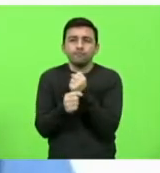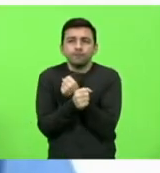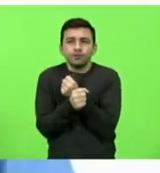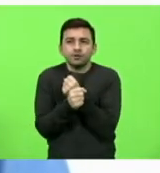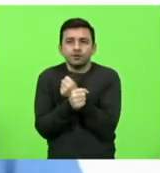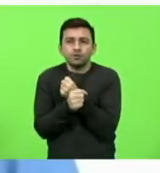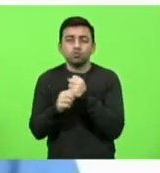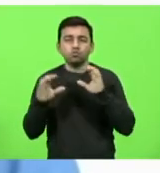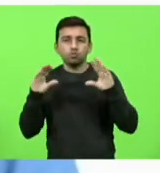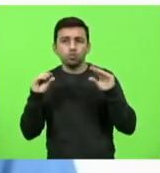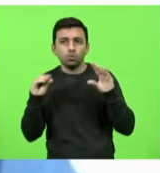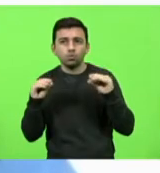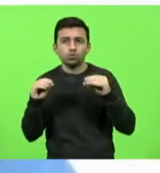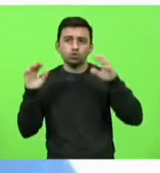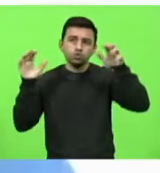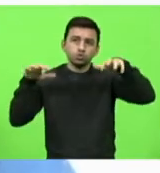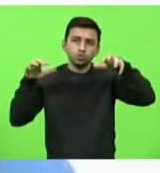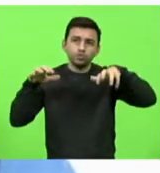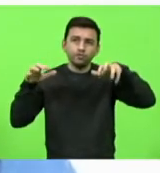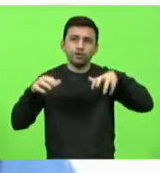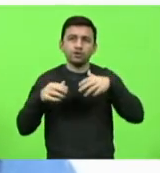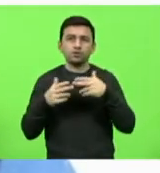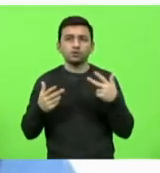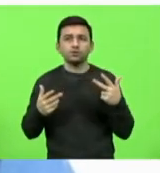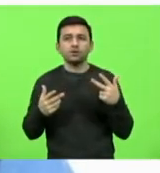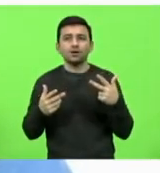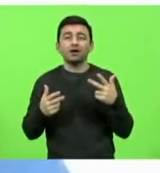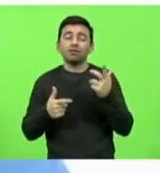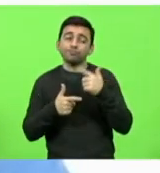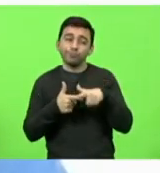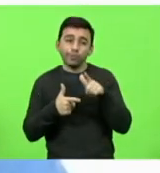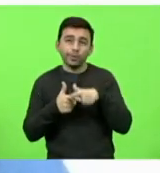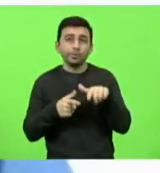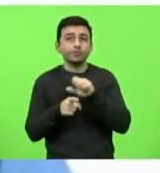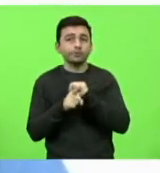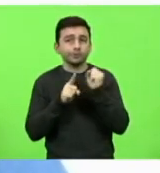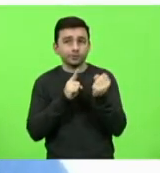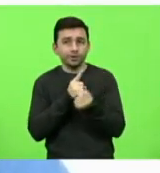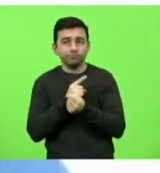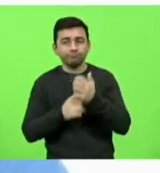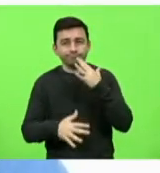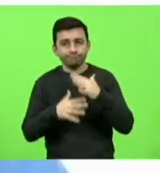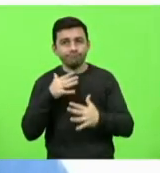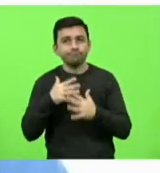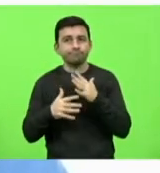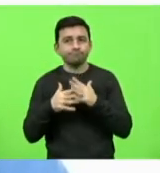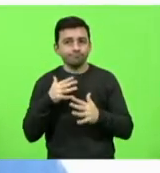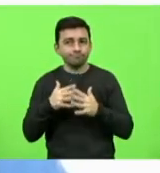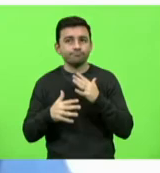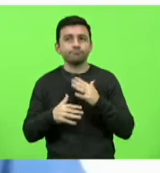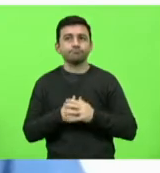noite, da chuva, e criando um problema social. E, inclusive, com isso,